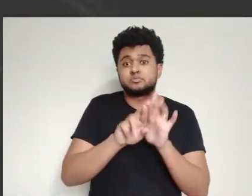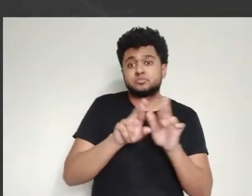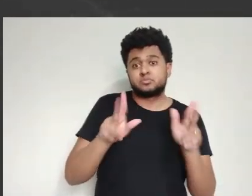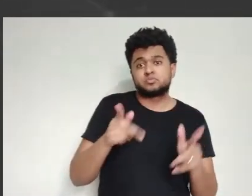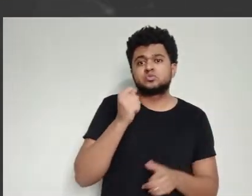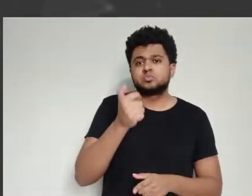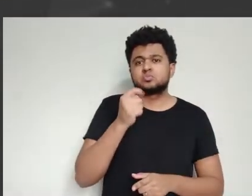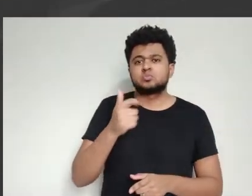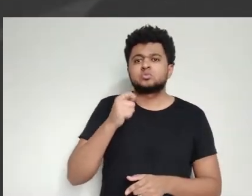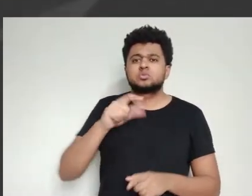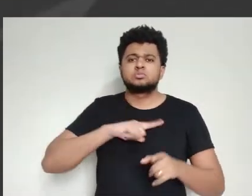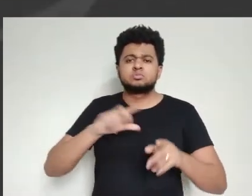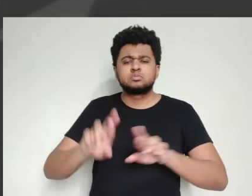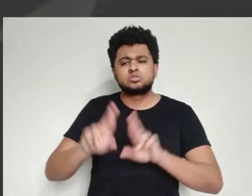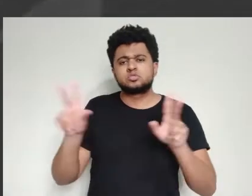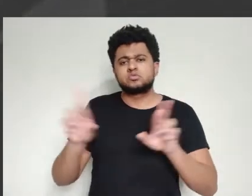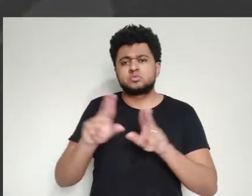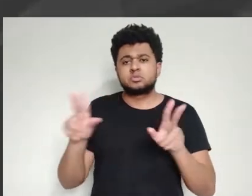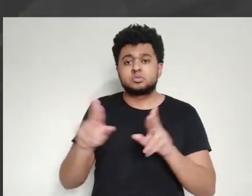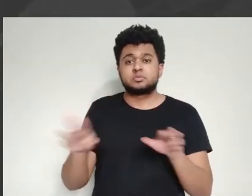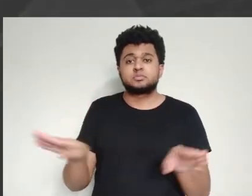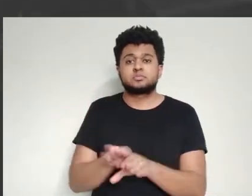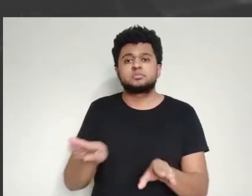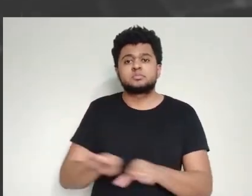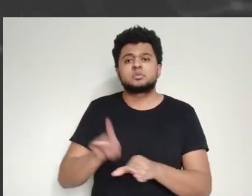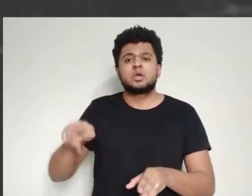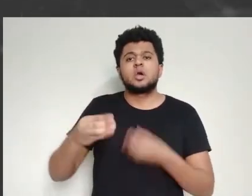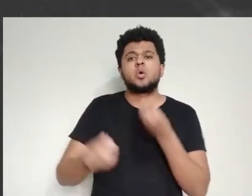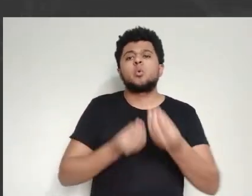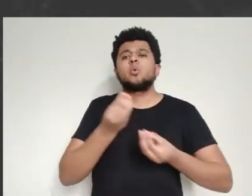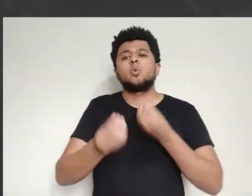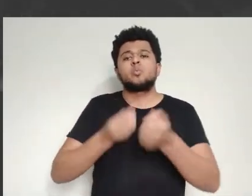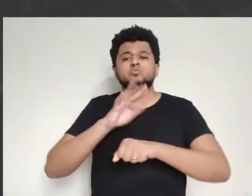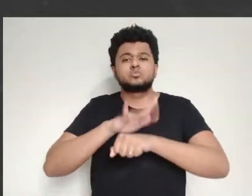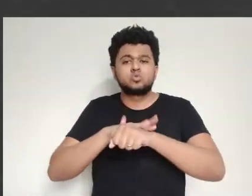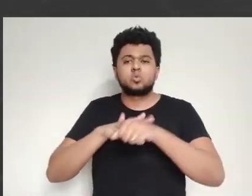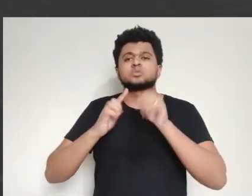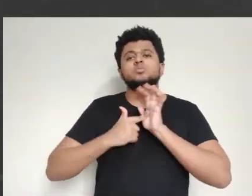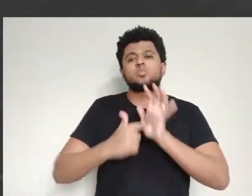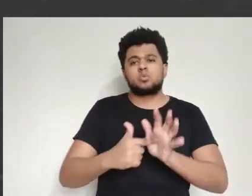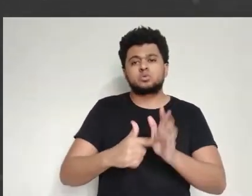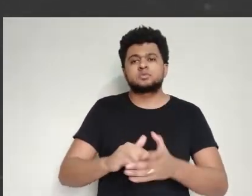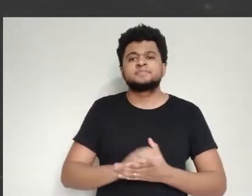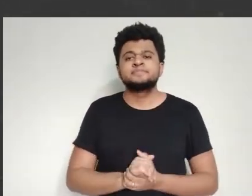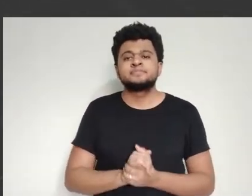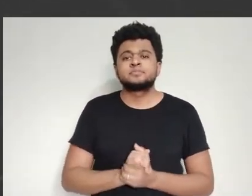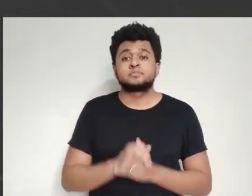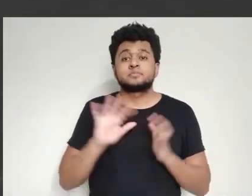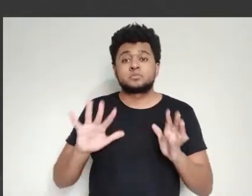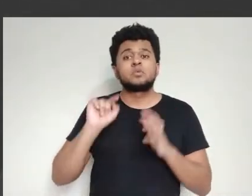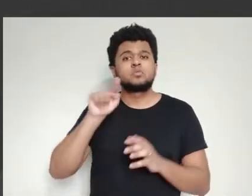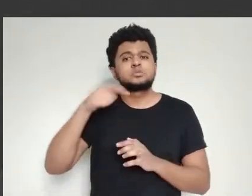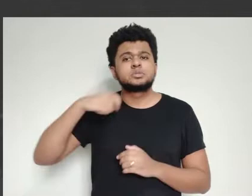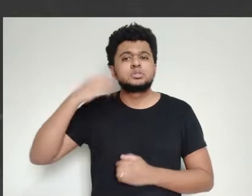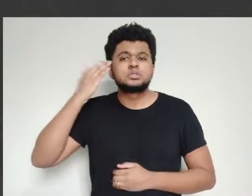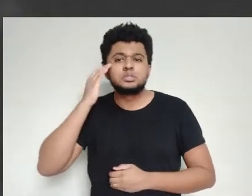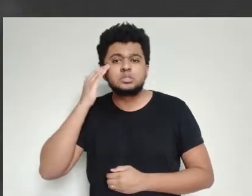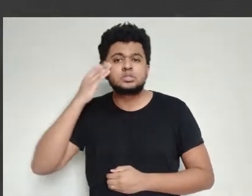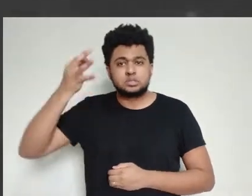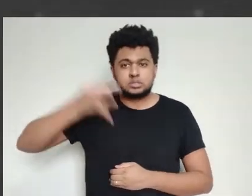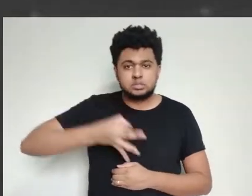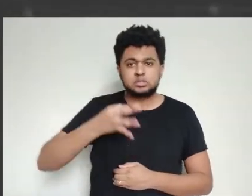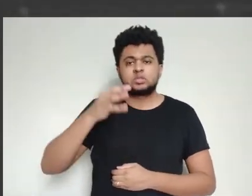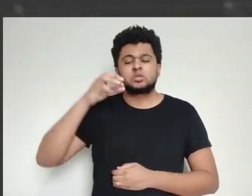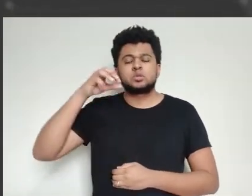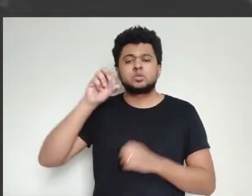que deu um surto em 2002, 2003. Mas ele tem algumas particularidades também. Ele tem suas